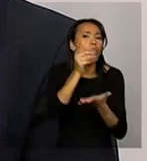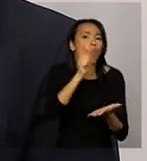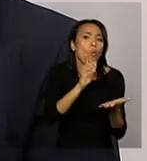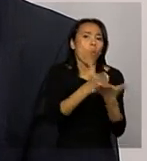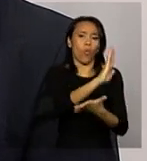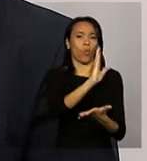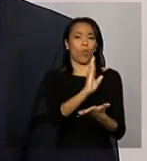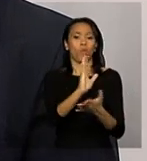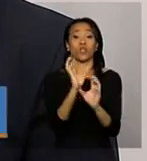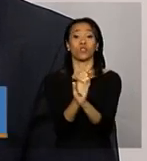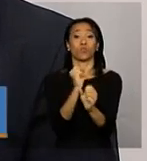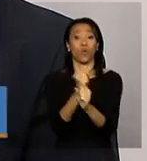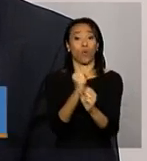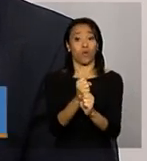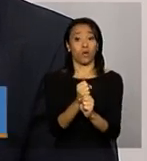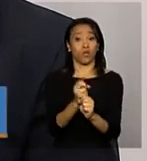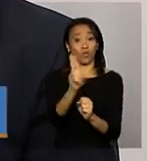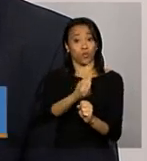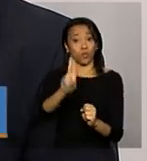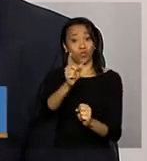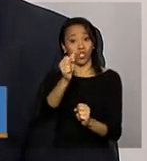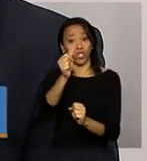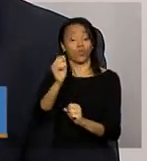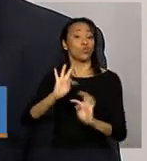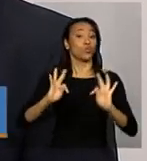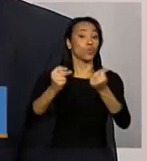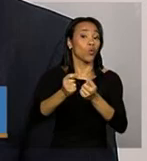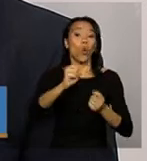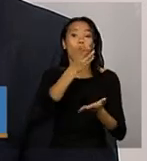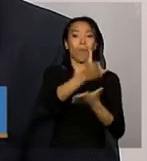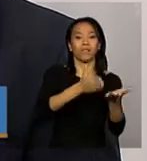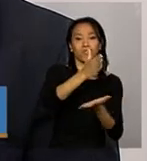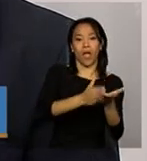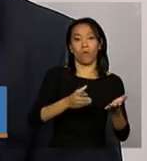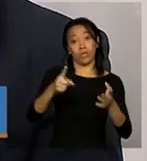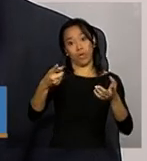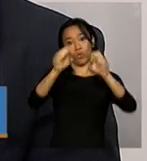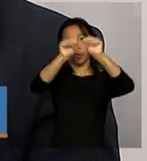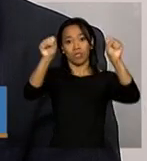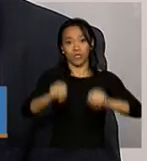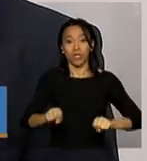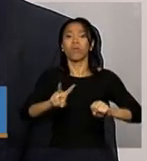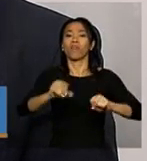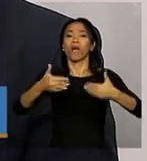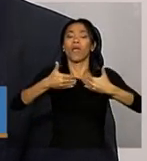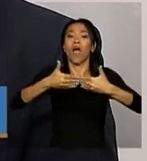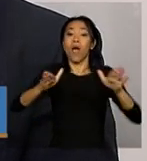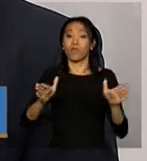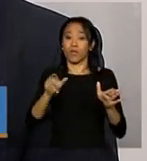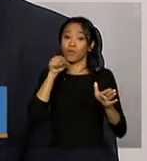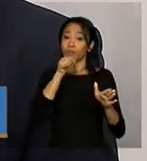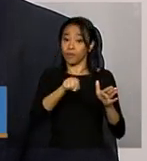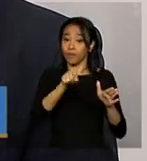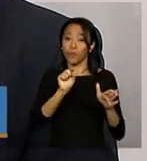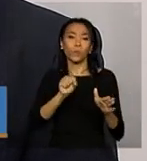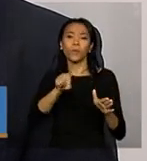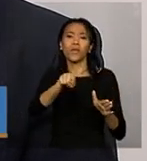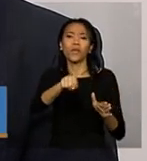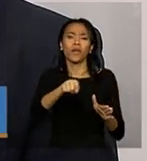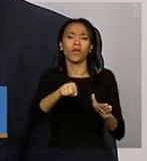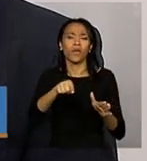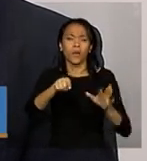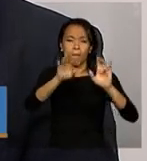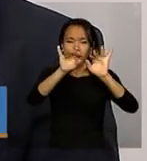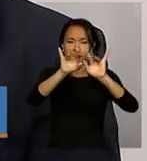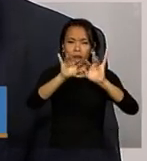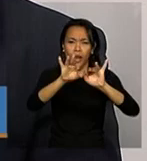contas a reprovação total ou aprovação parcial o sistema automaticamente vai abrir uma demonstrativa